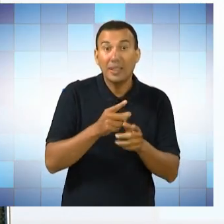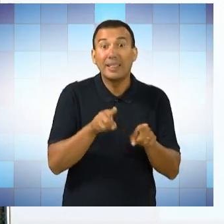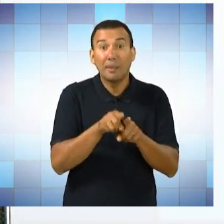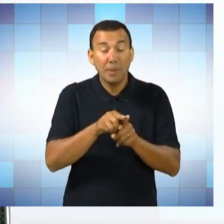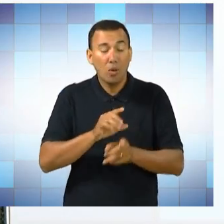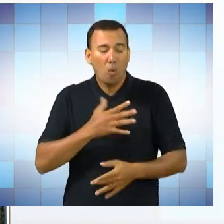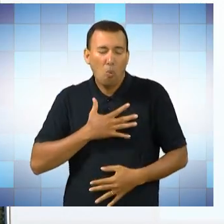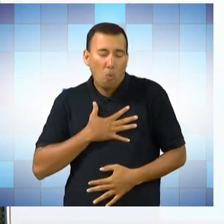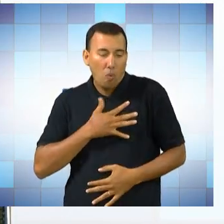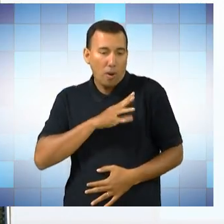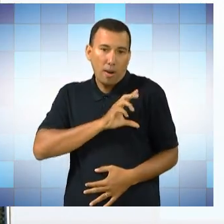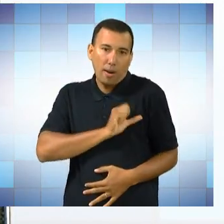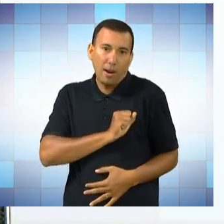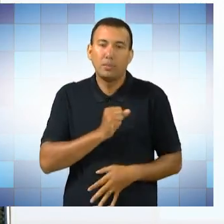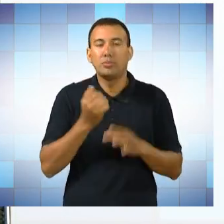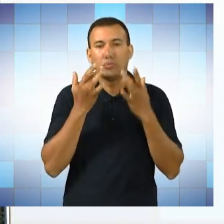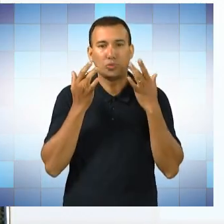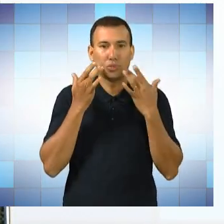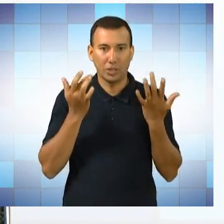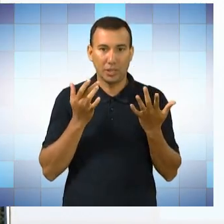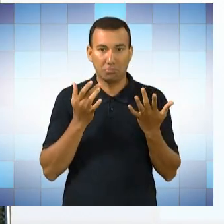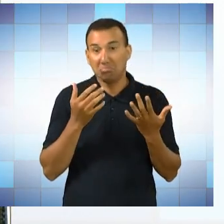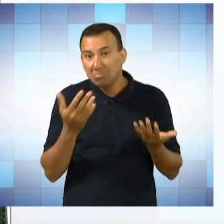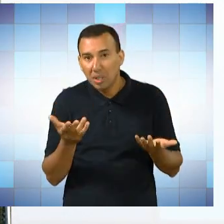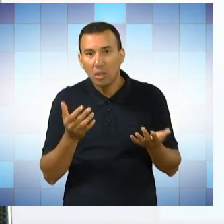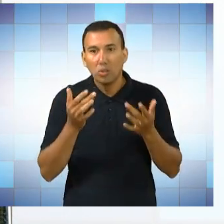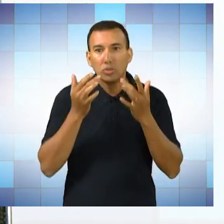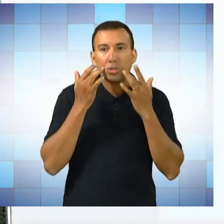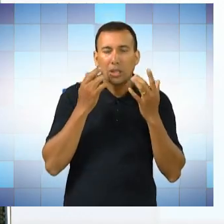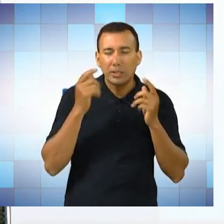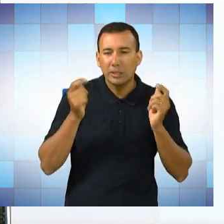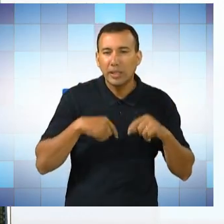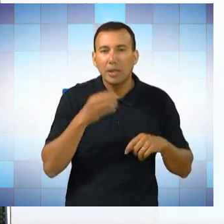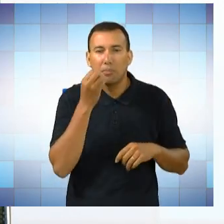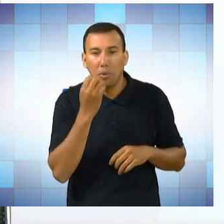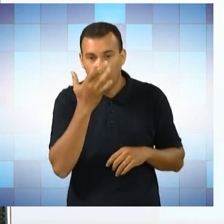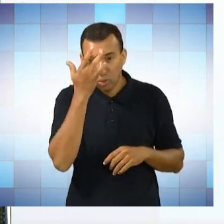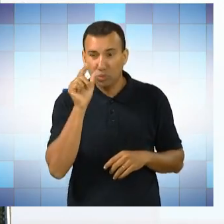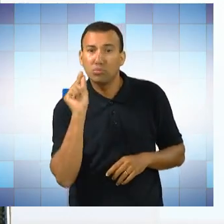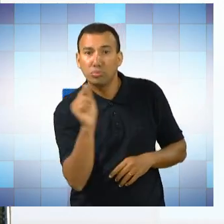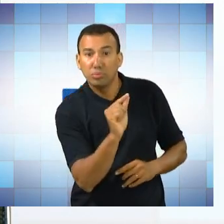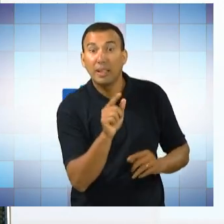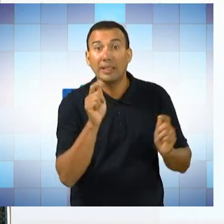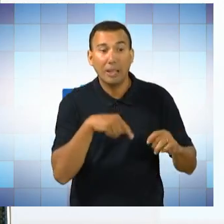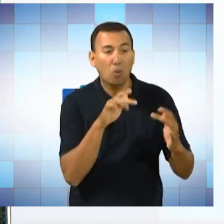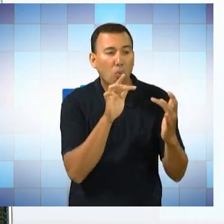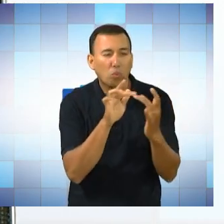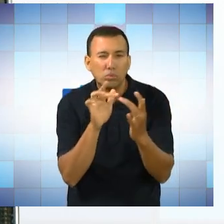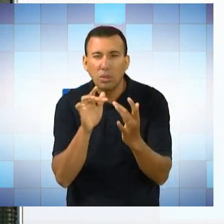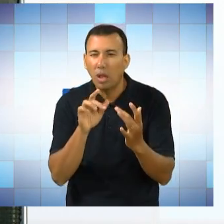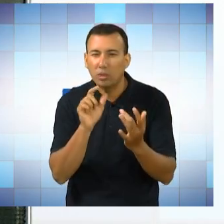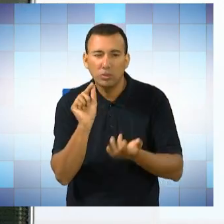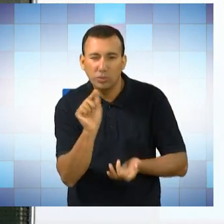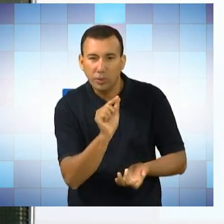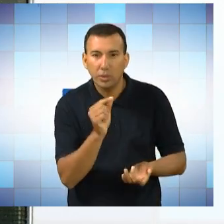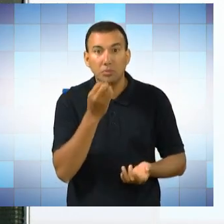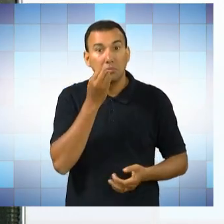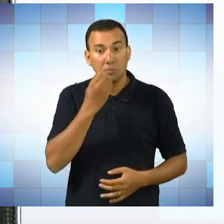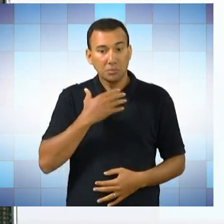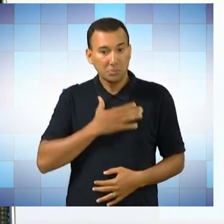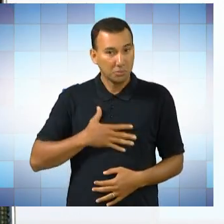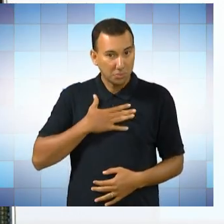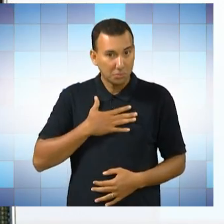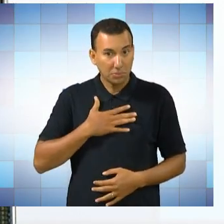não consegui, o teatro ele te conecta com o sensível, com o ser humano, né? E eu desenvolvi,